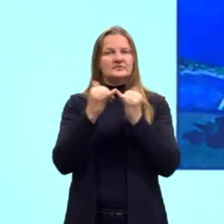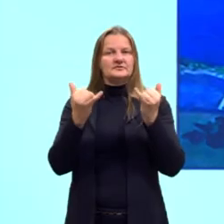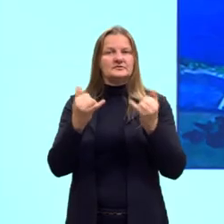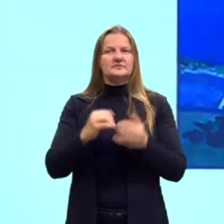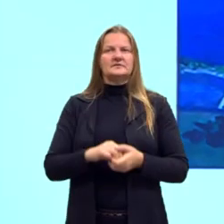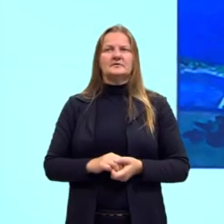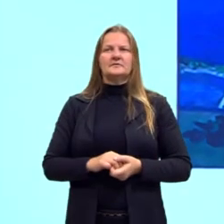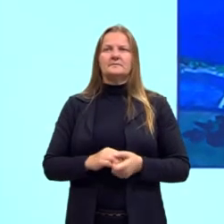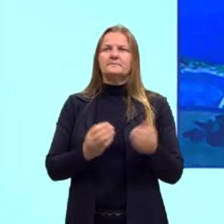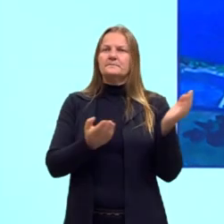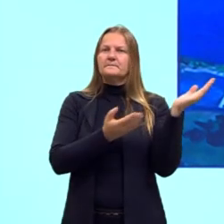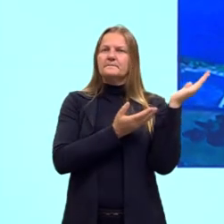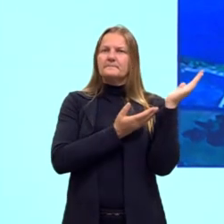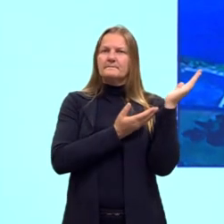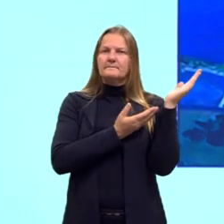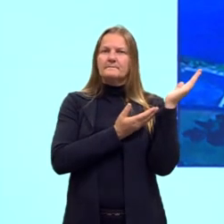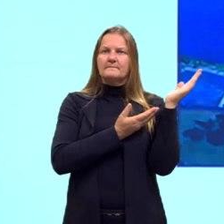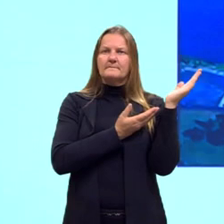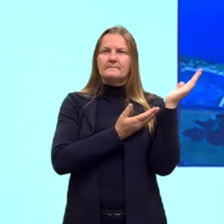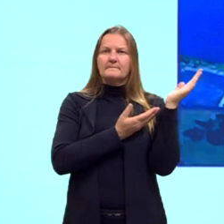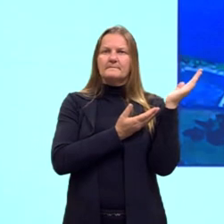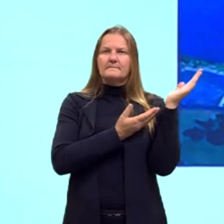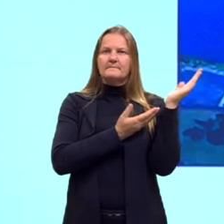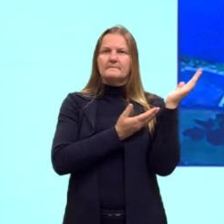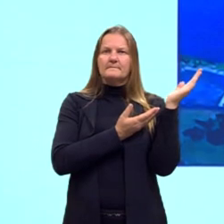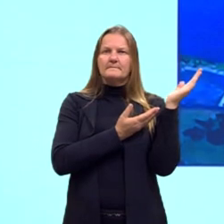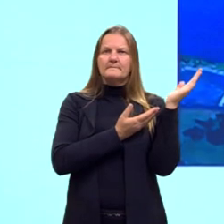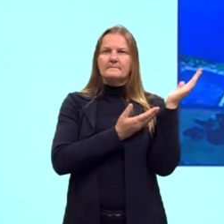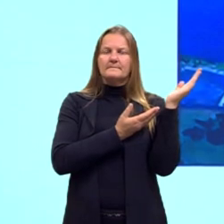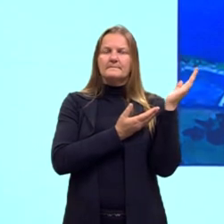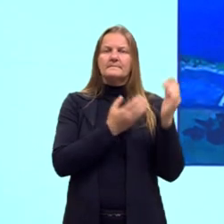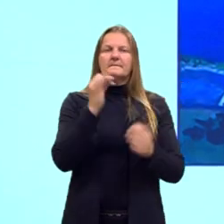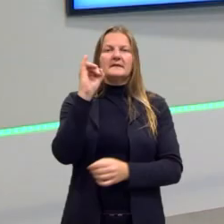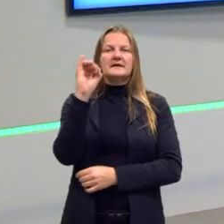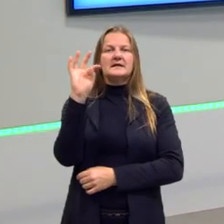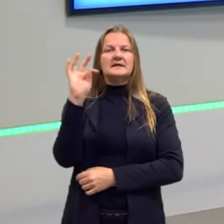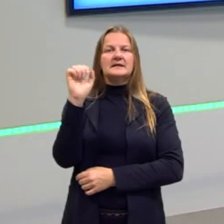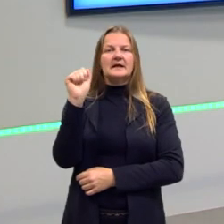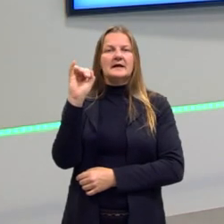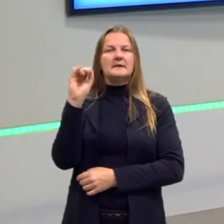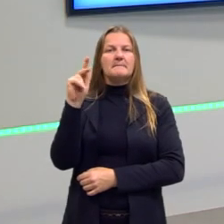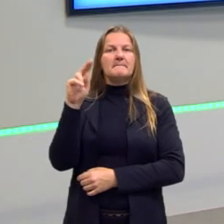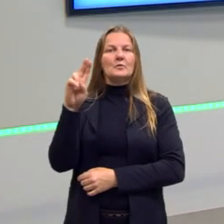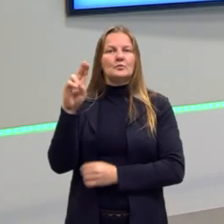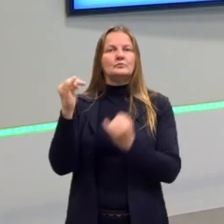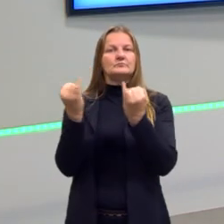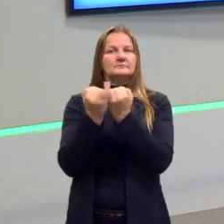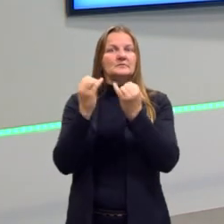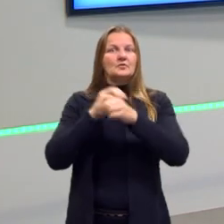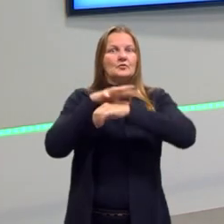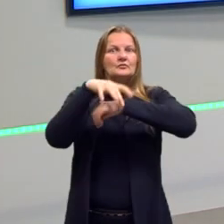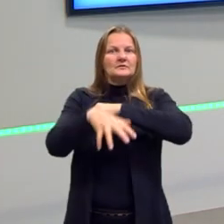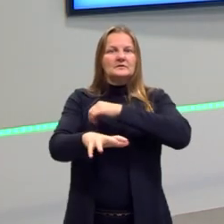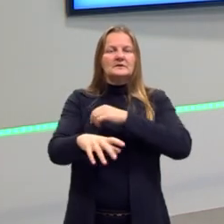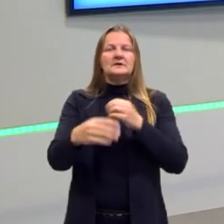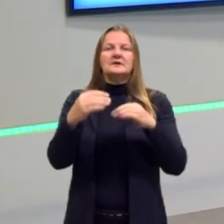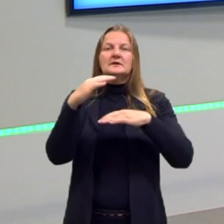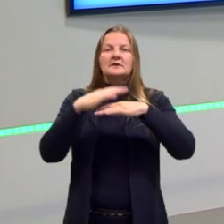grandiosidade, né, que nós temos em relação a isso, tá, e aqui embaixo vai mostrar para vocês a construção da